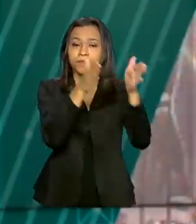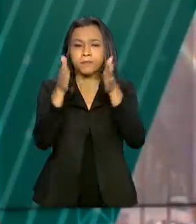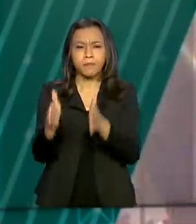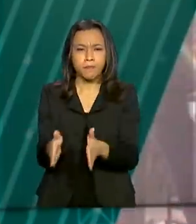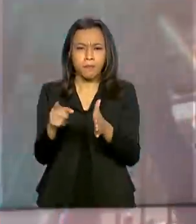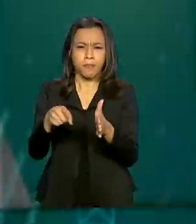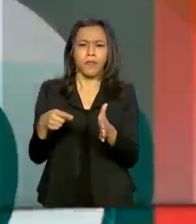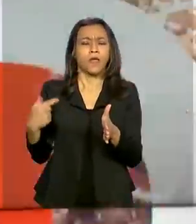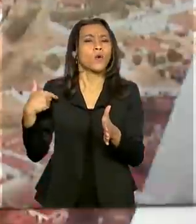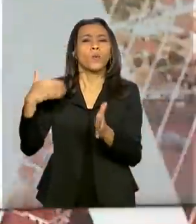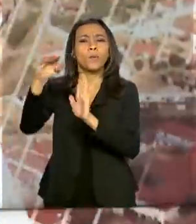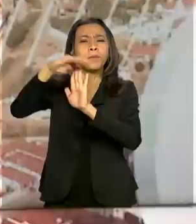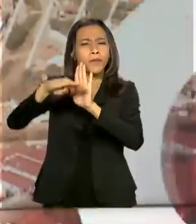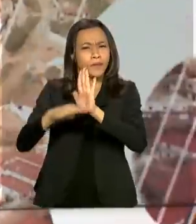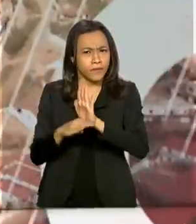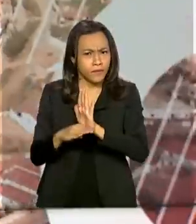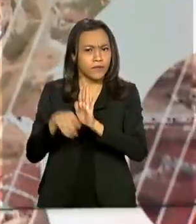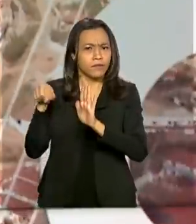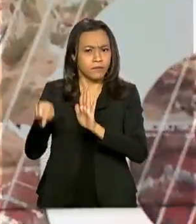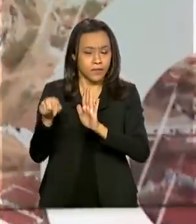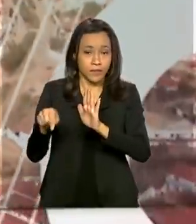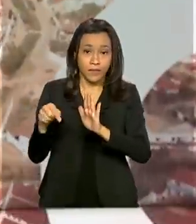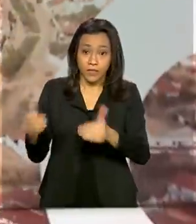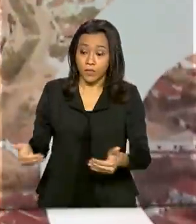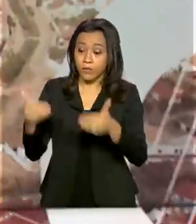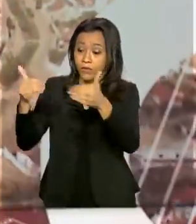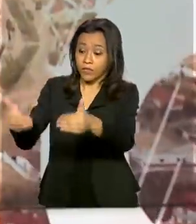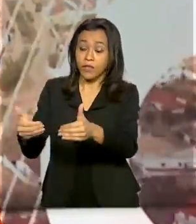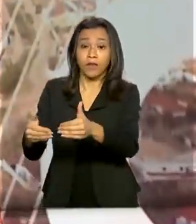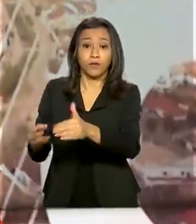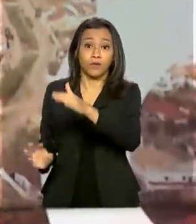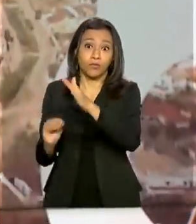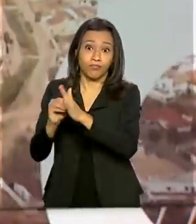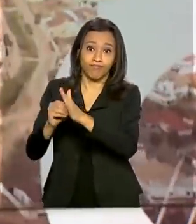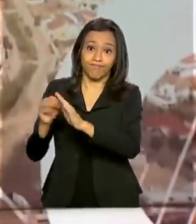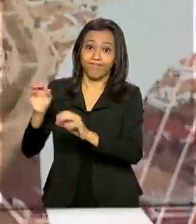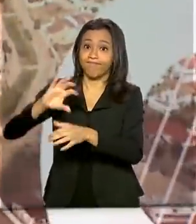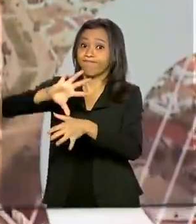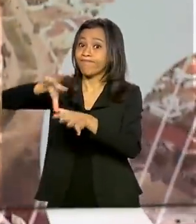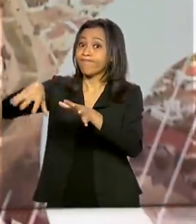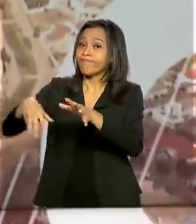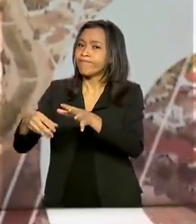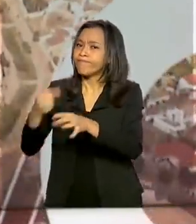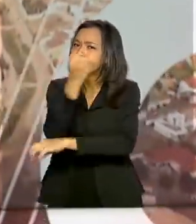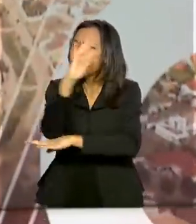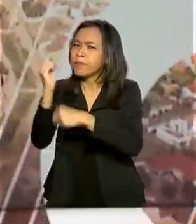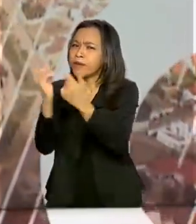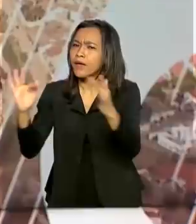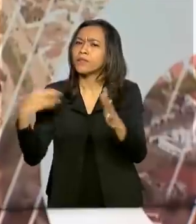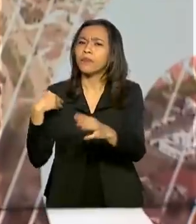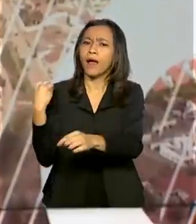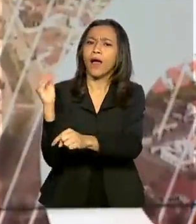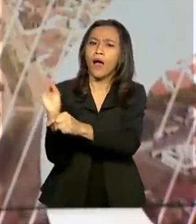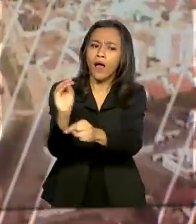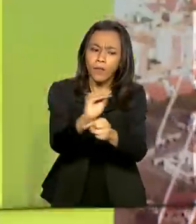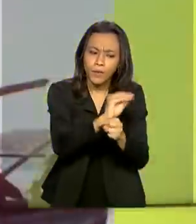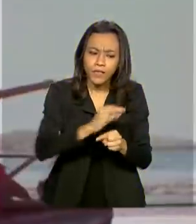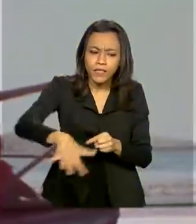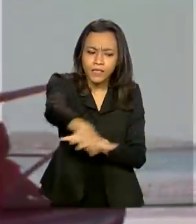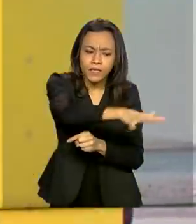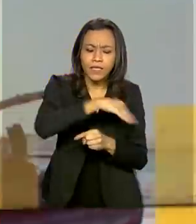Floresta Mais, lançado pelo Ministério do Meio Ambiente, vai incentivar donos de terra a proteger a mata nativa em suas